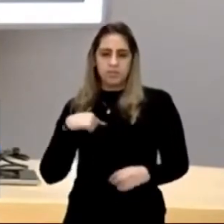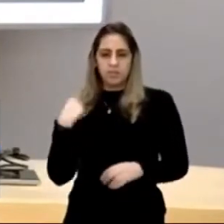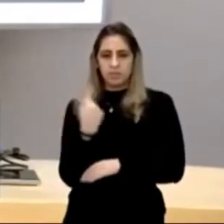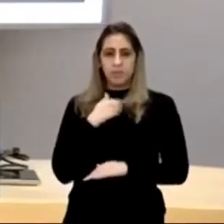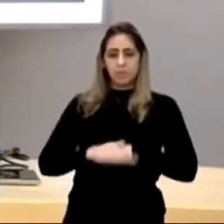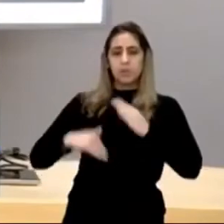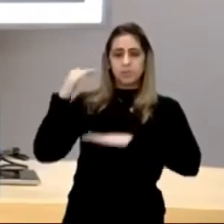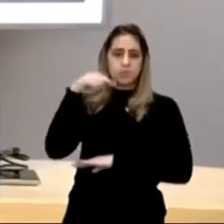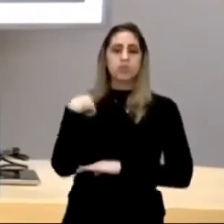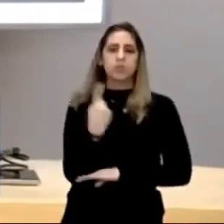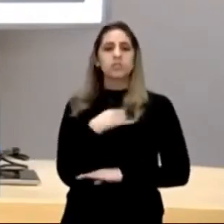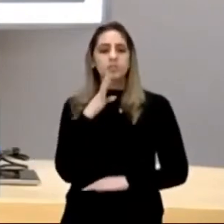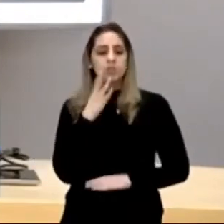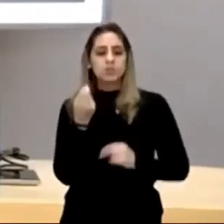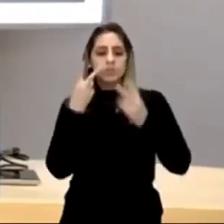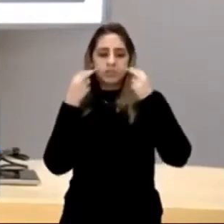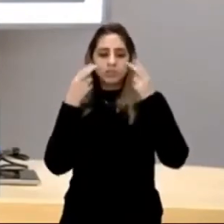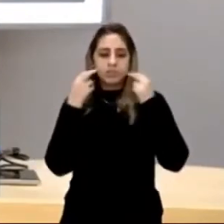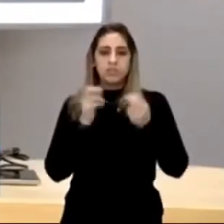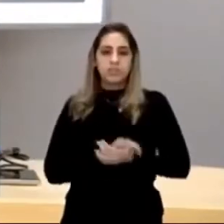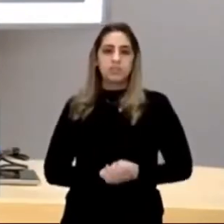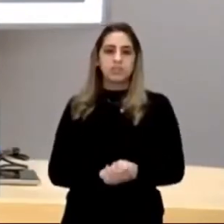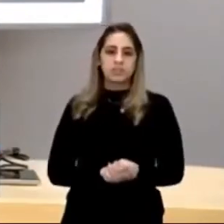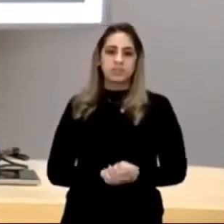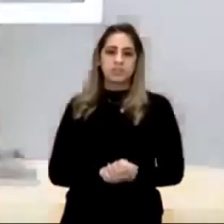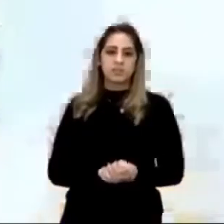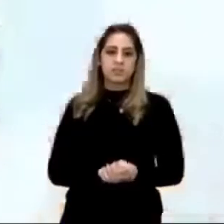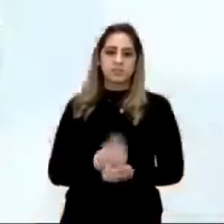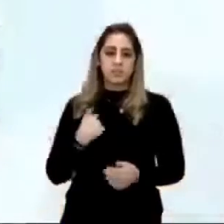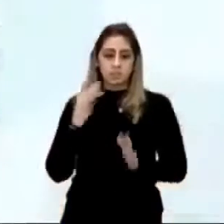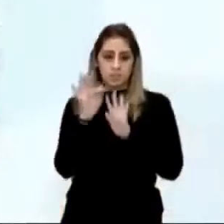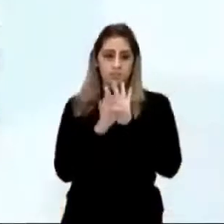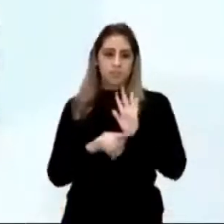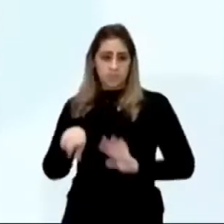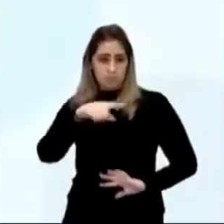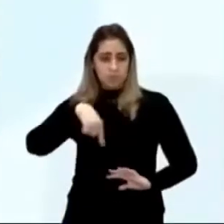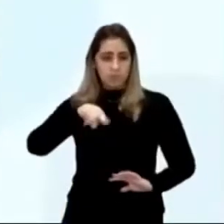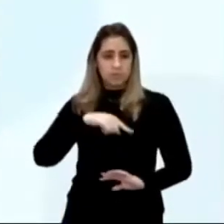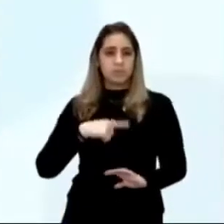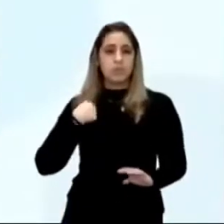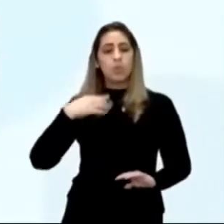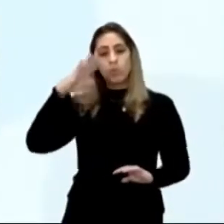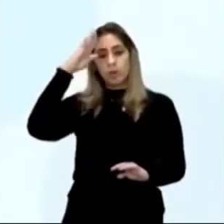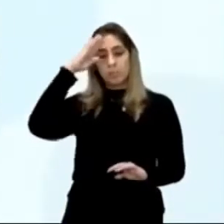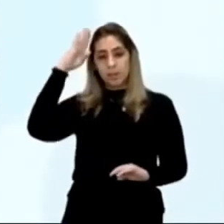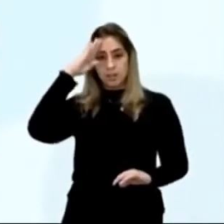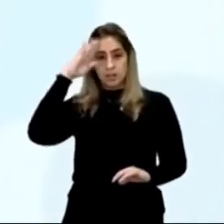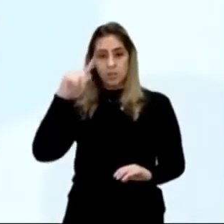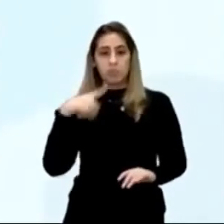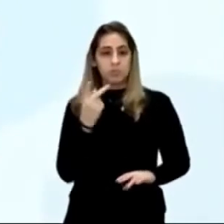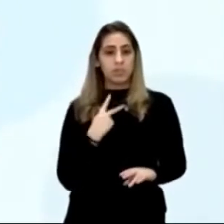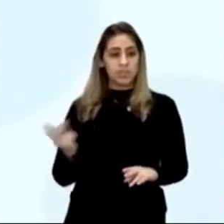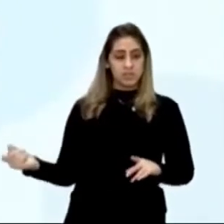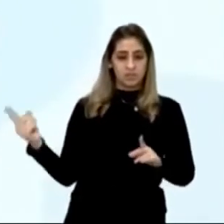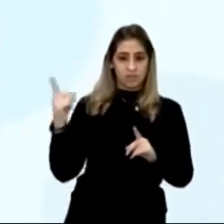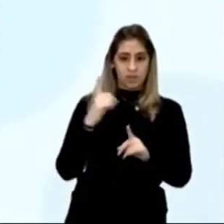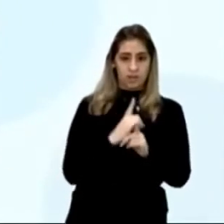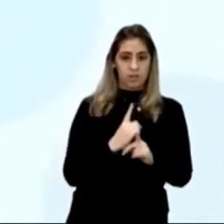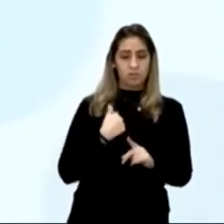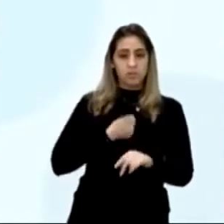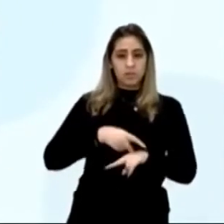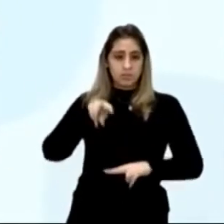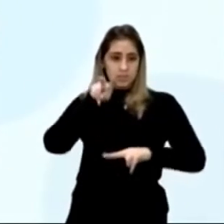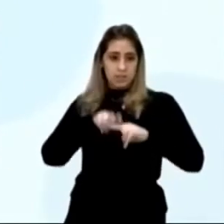próximo do que a gente conhece como indígena, aí mais um trechinho para vocês, o capitão, quando eles vieram, estava